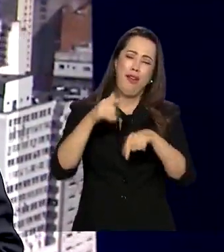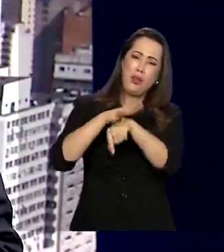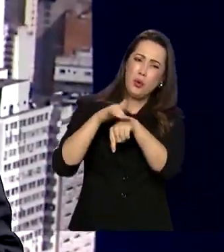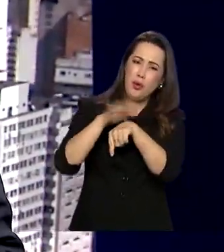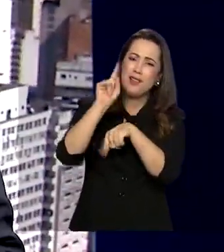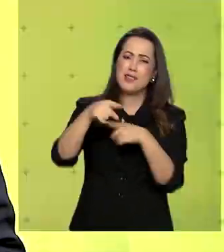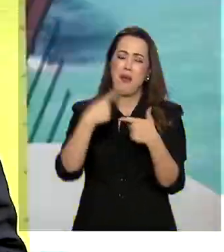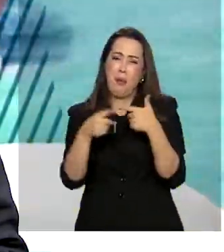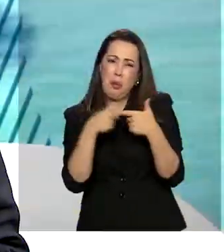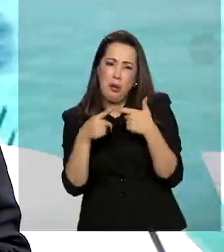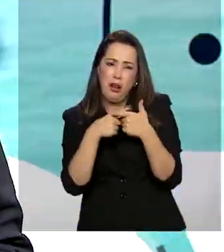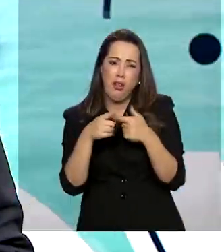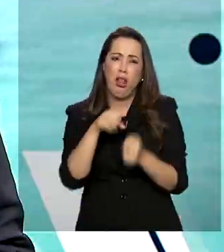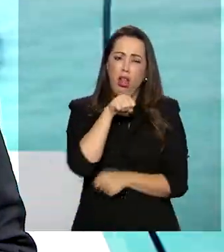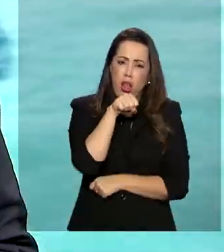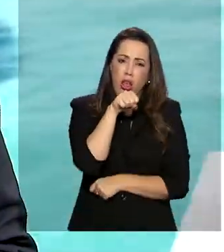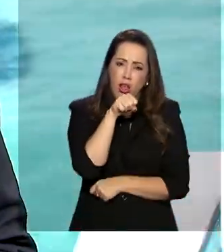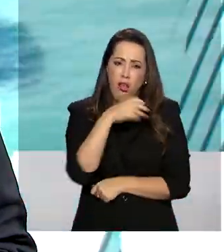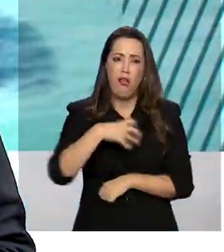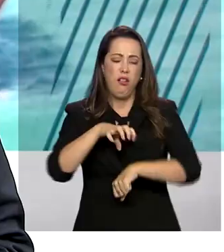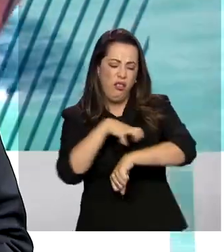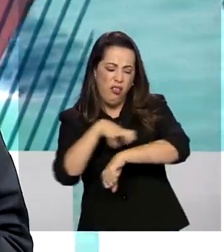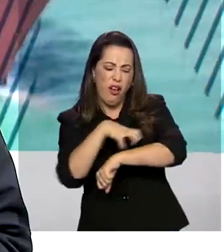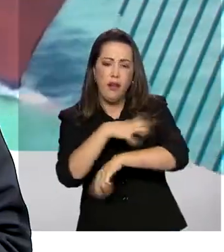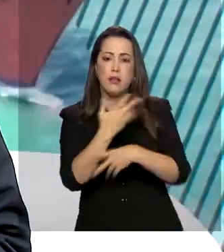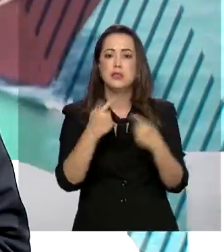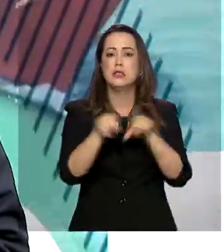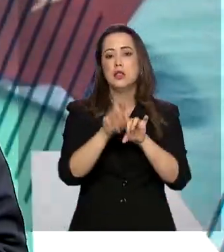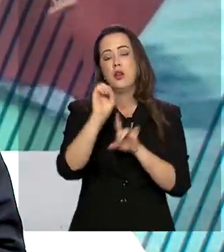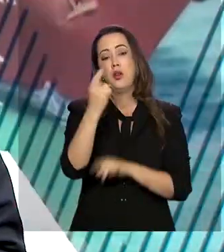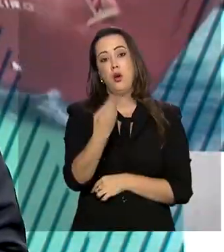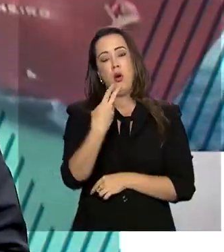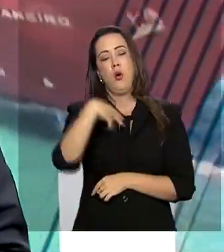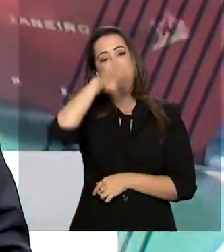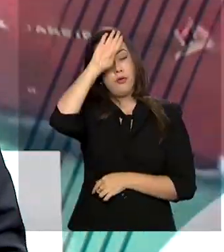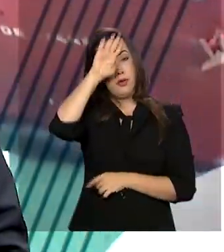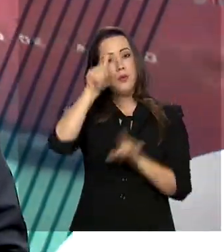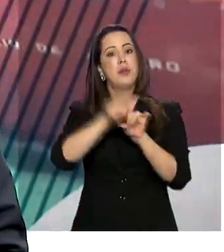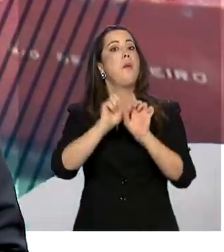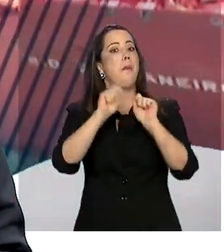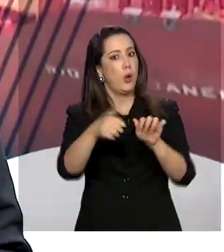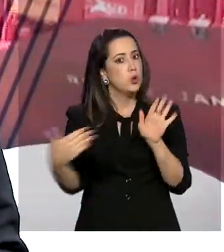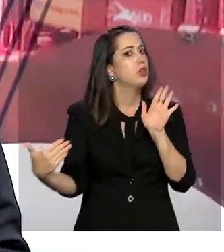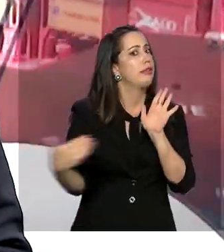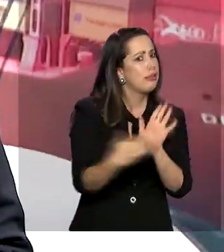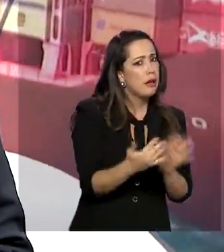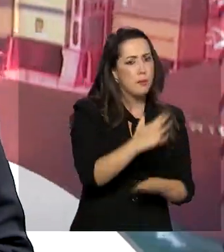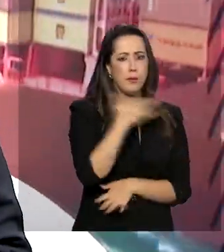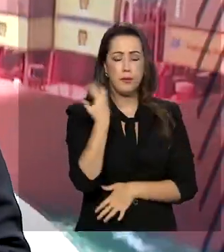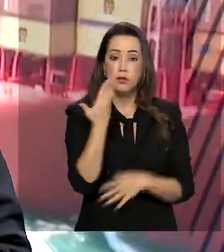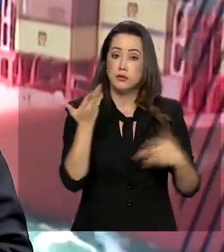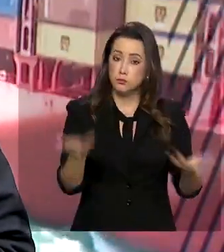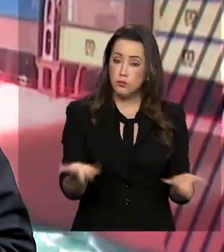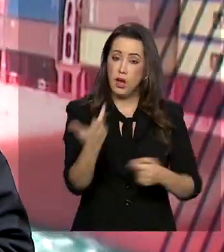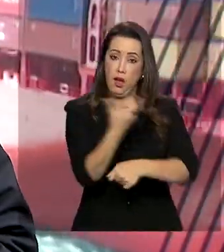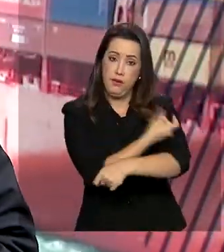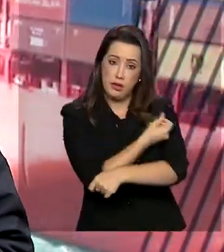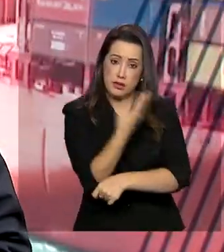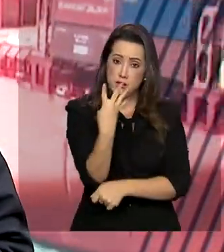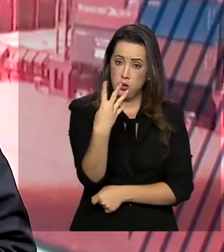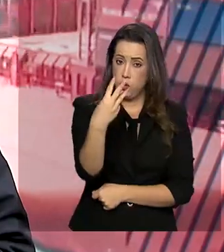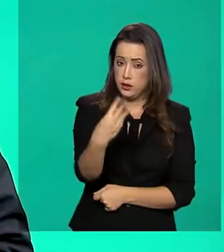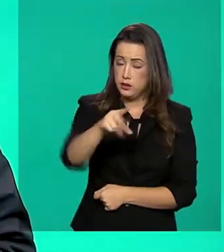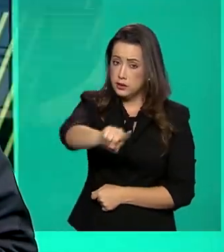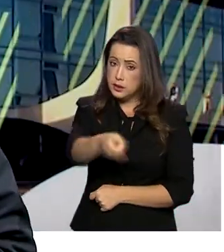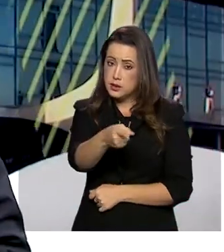causa febre, tosse, irritação nos olhos e, se não tratada, pode levar à morte. A vacina está disponível em 43